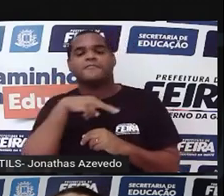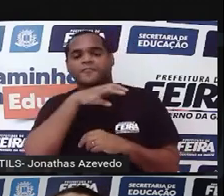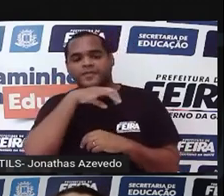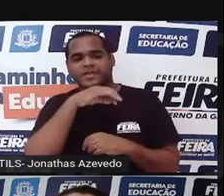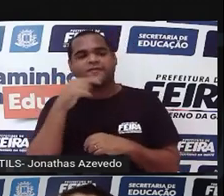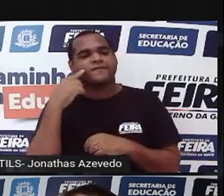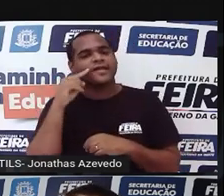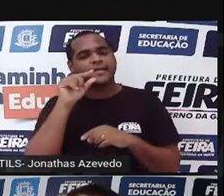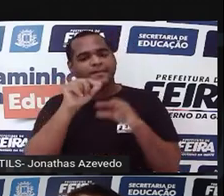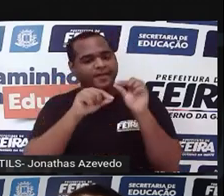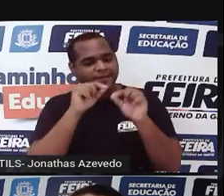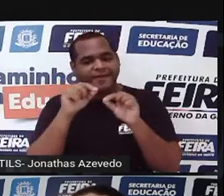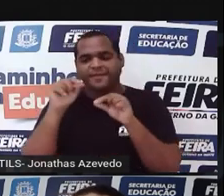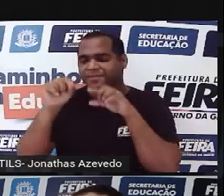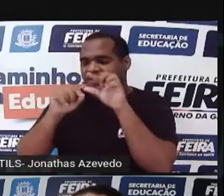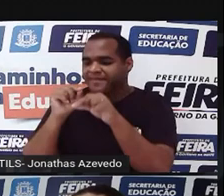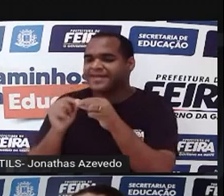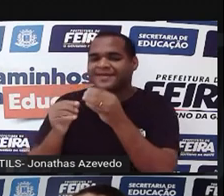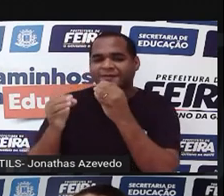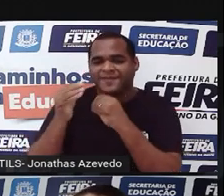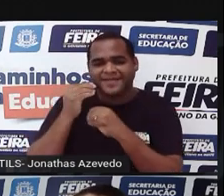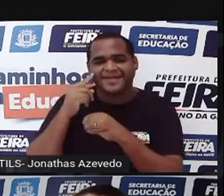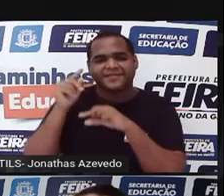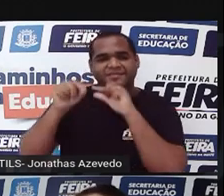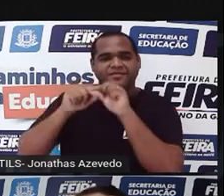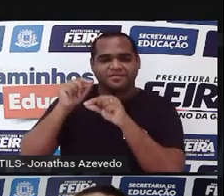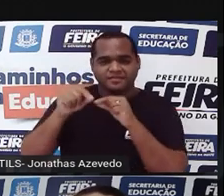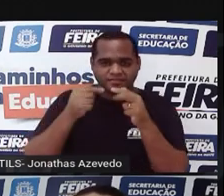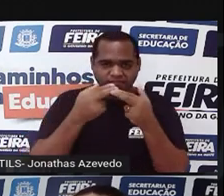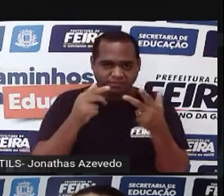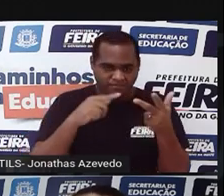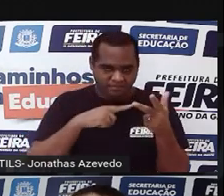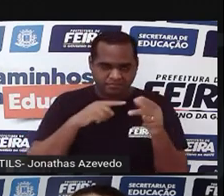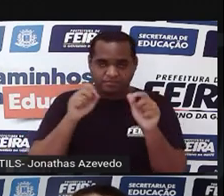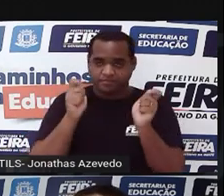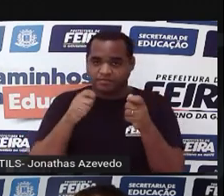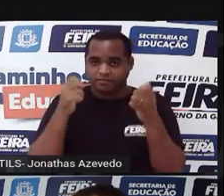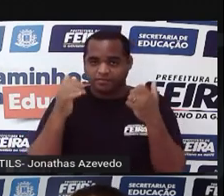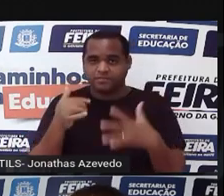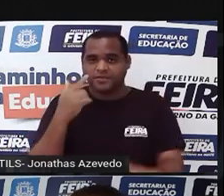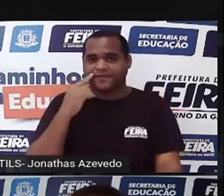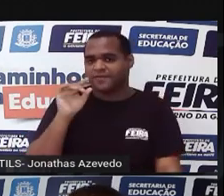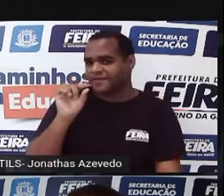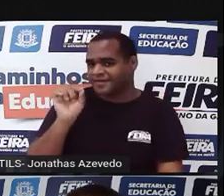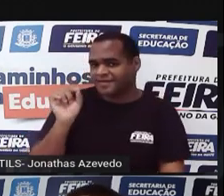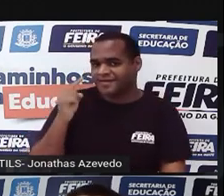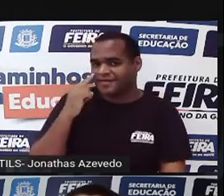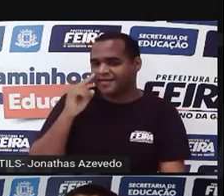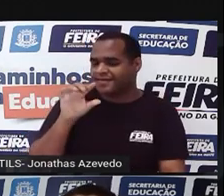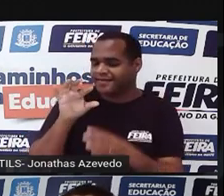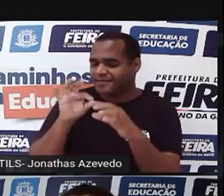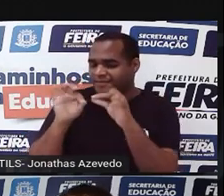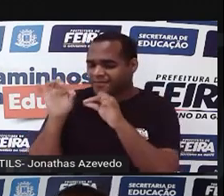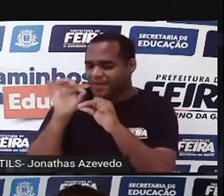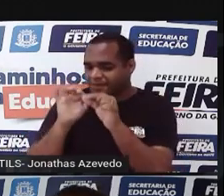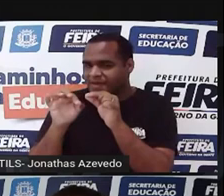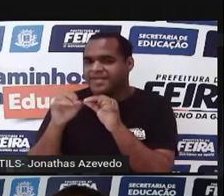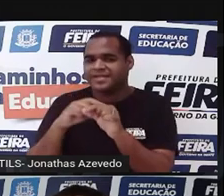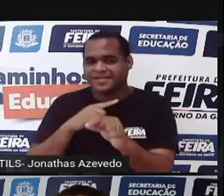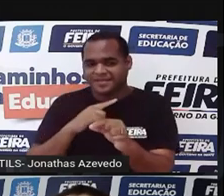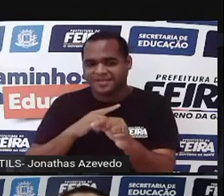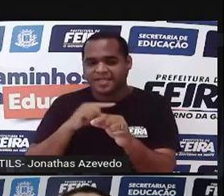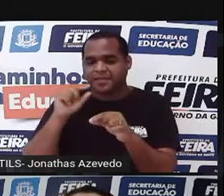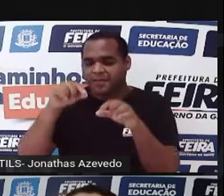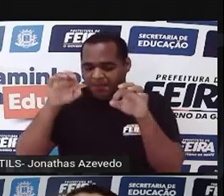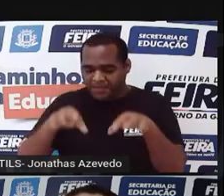Pra irem lá se alimentar dele. E quando os animais vão lá se alimentar dele, eles podem comer só o pericarpo, que é a parte carnuda, liberar a semente